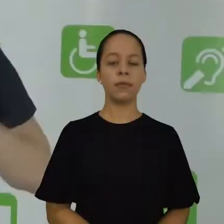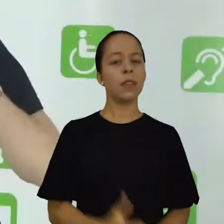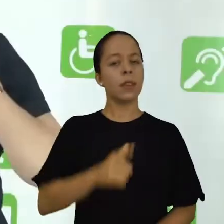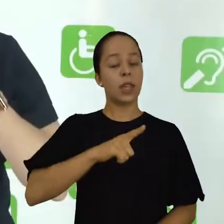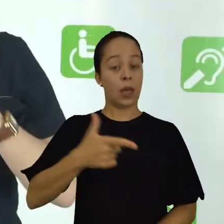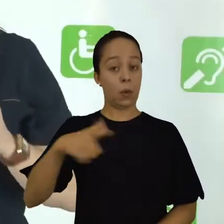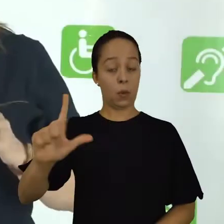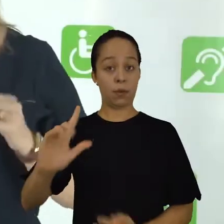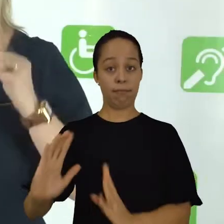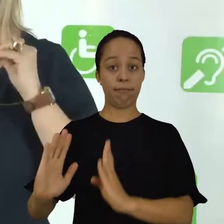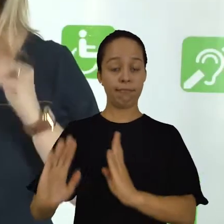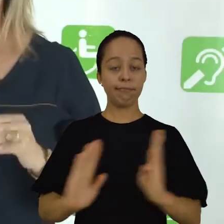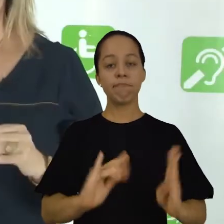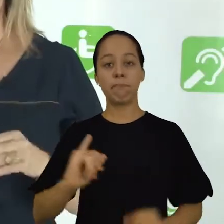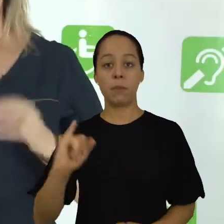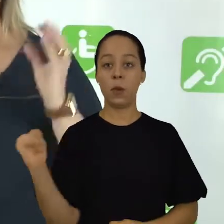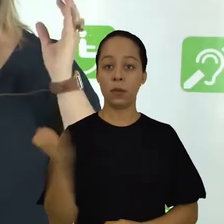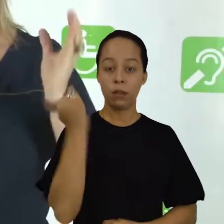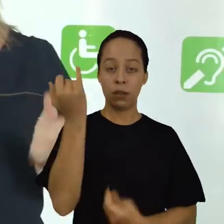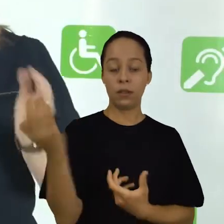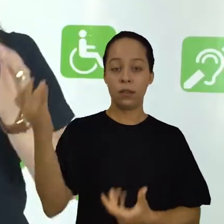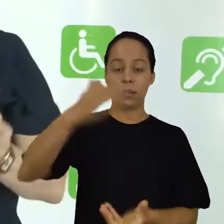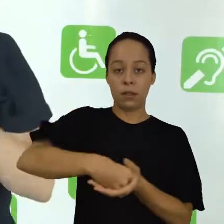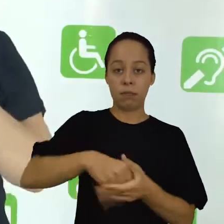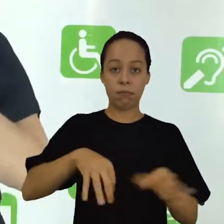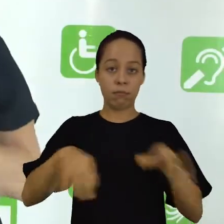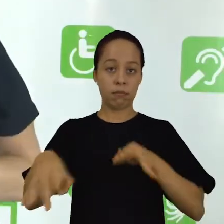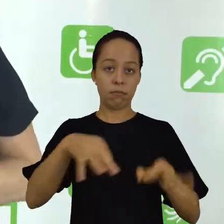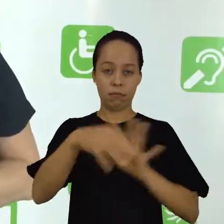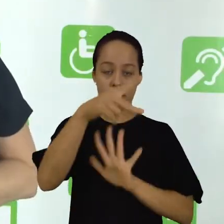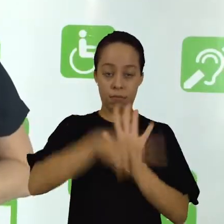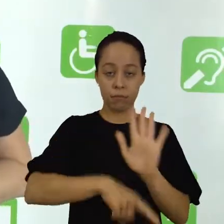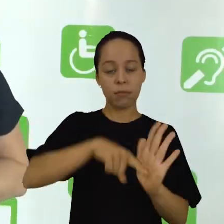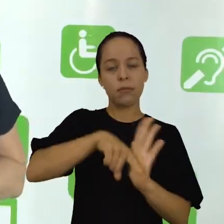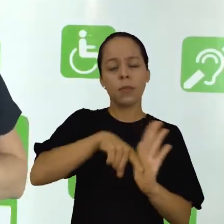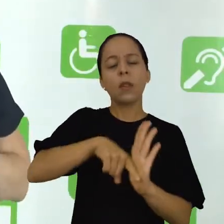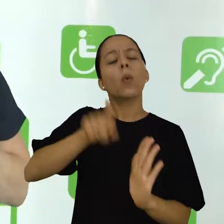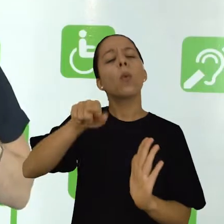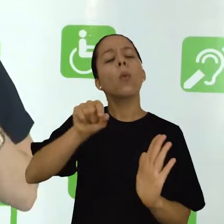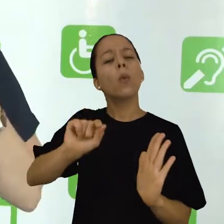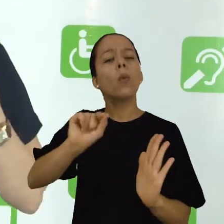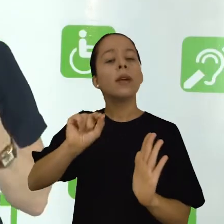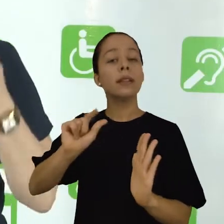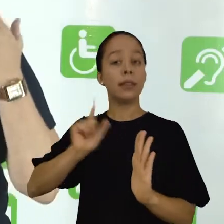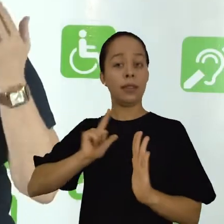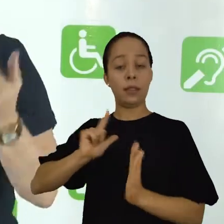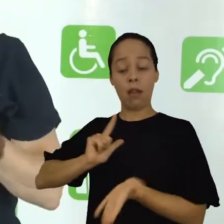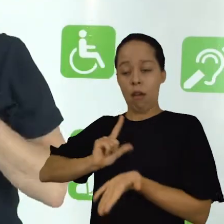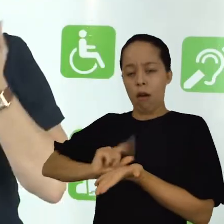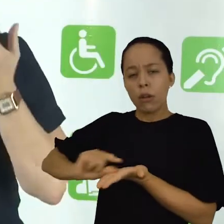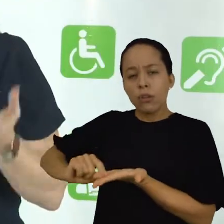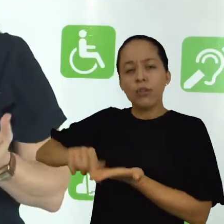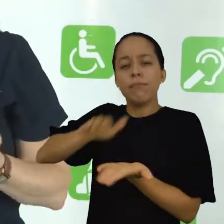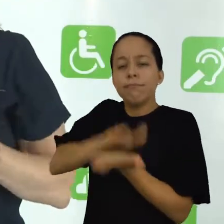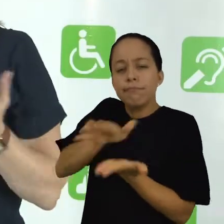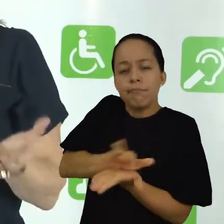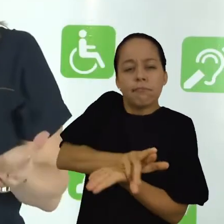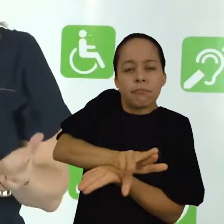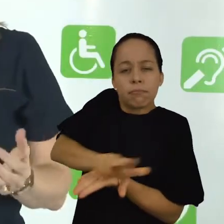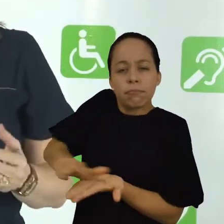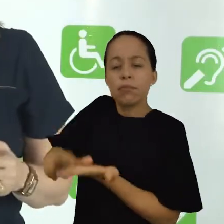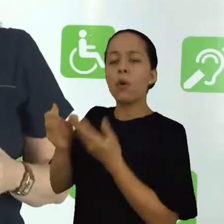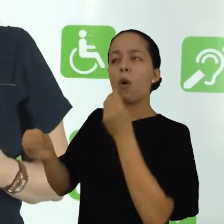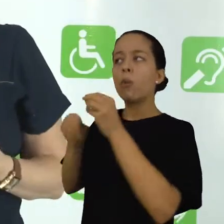Outra etapa importante na construção do projeto de pesquisa diz respeito à revisão da literatura.